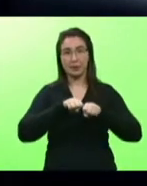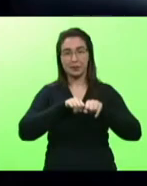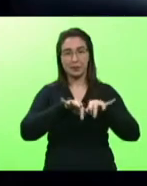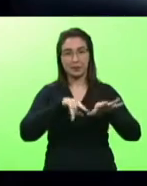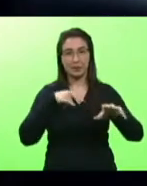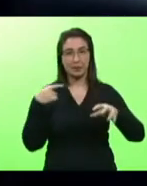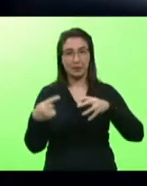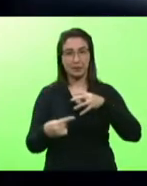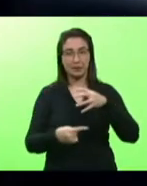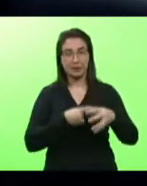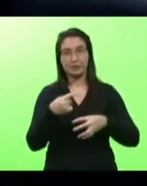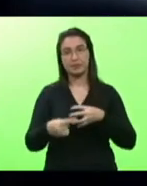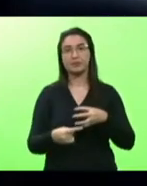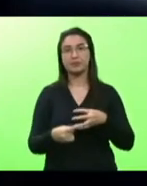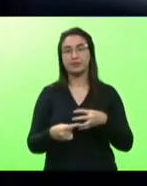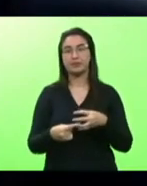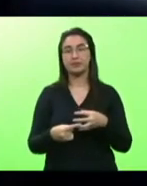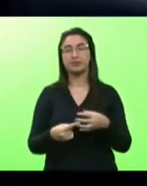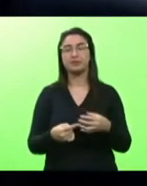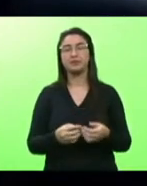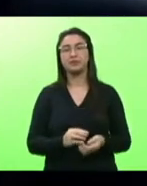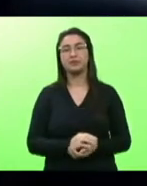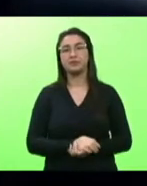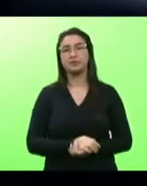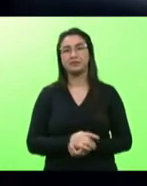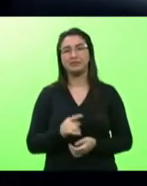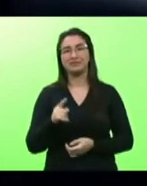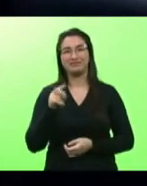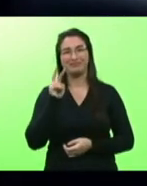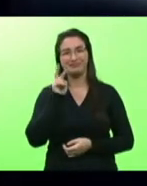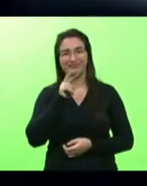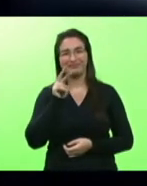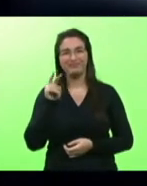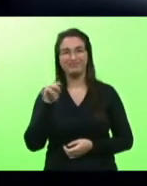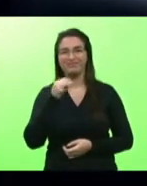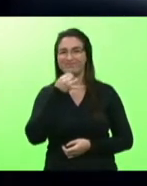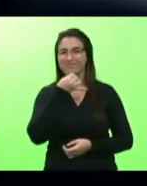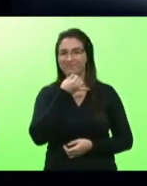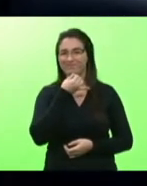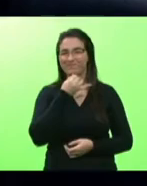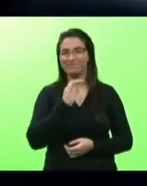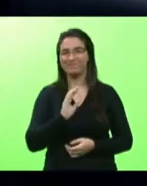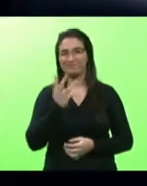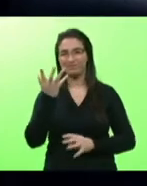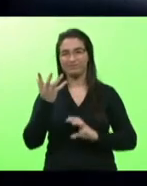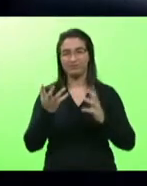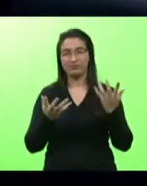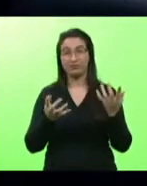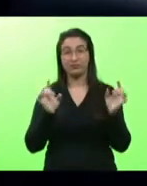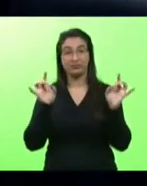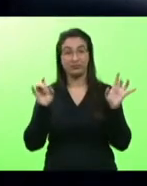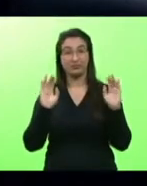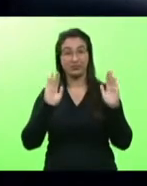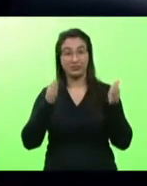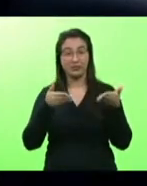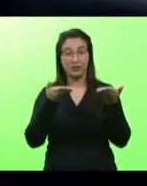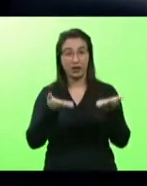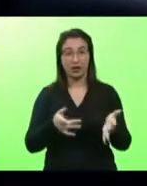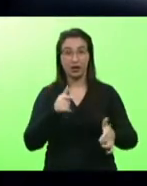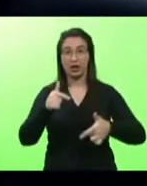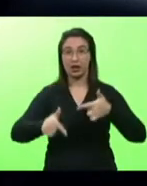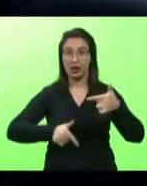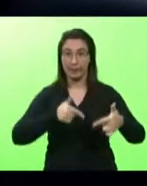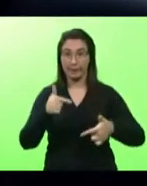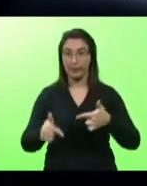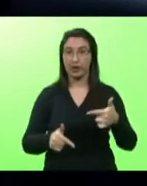esse momento doloroso como eu disse em especial os trabalhadores da área da saúde aqueles que estão na linha